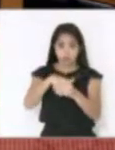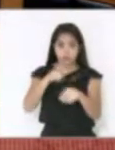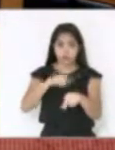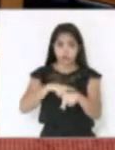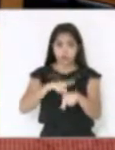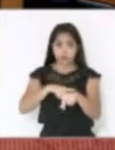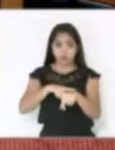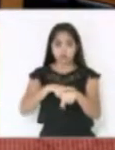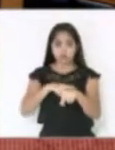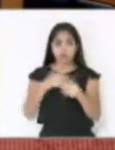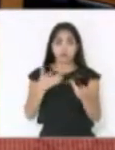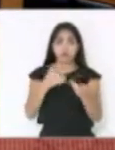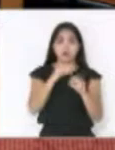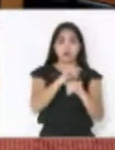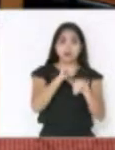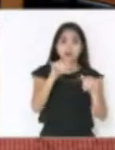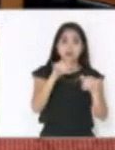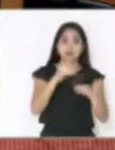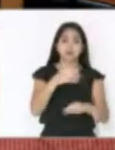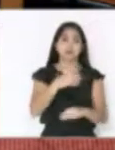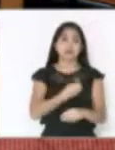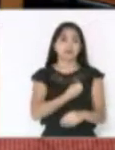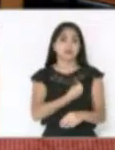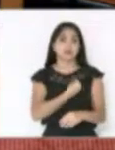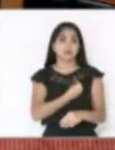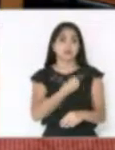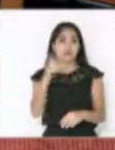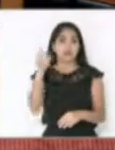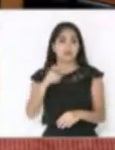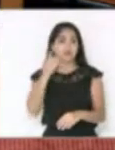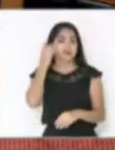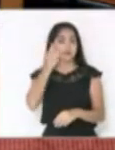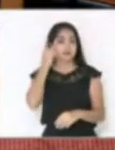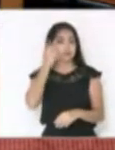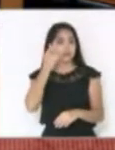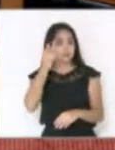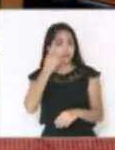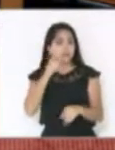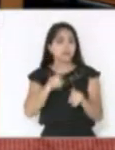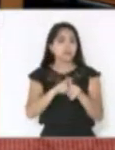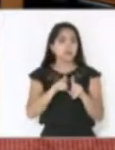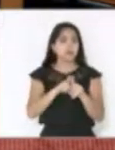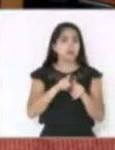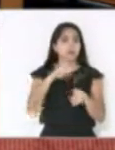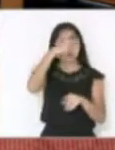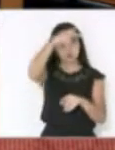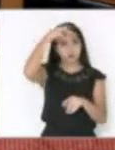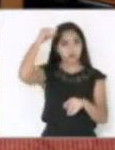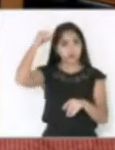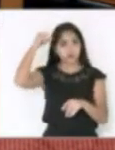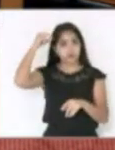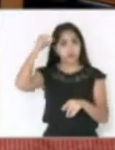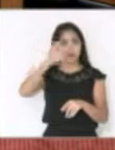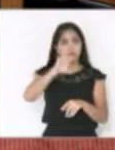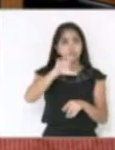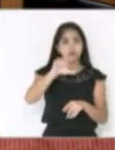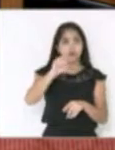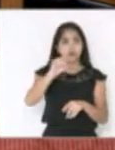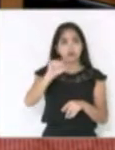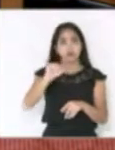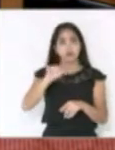anunciar a presença do ex-vereador Santana de Gravatal e do prefeito Eloy de Tijucas que